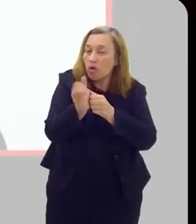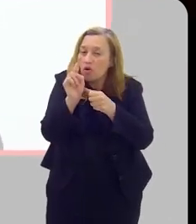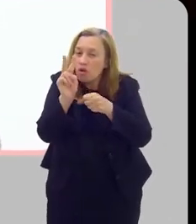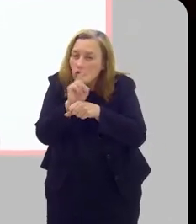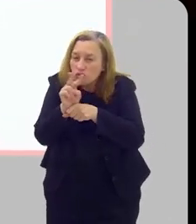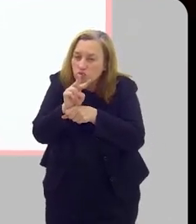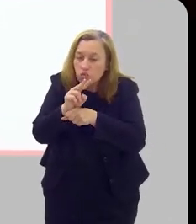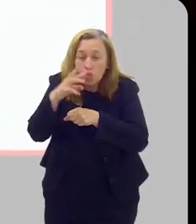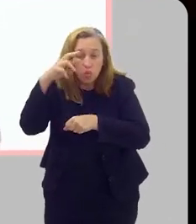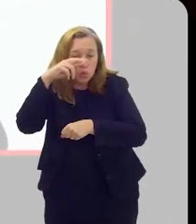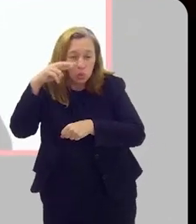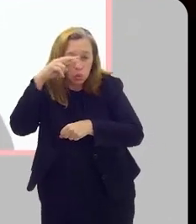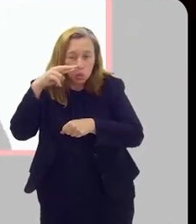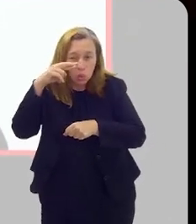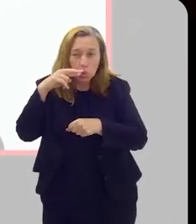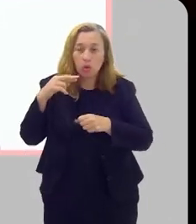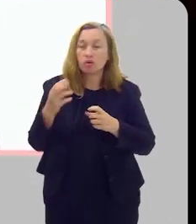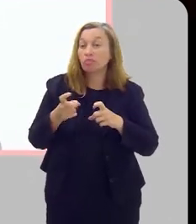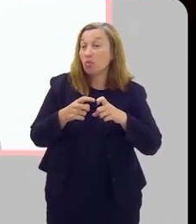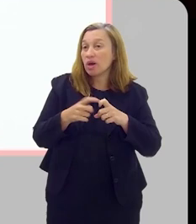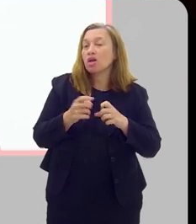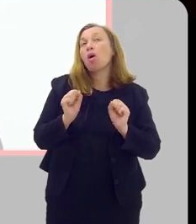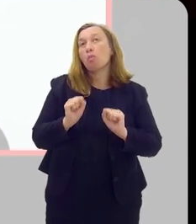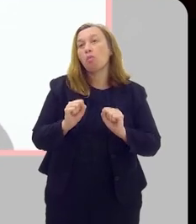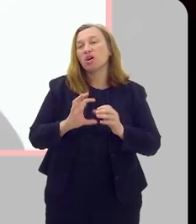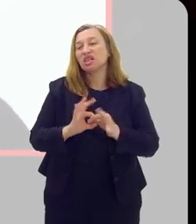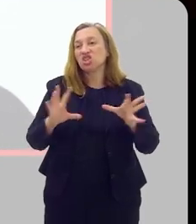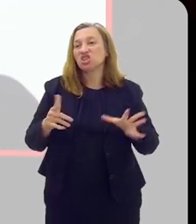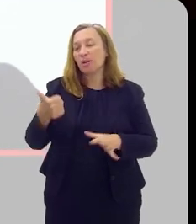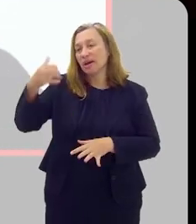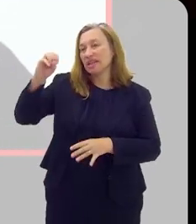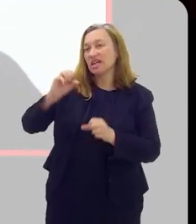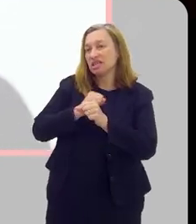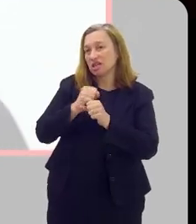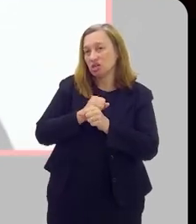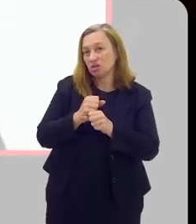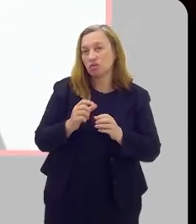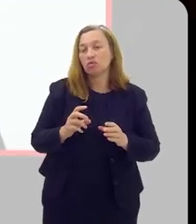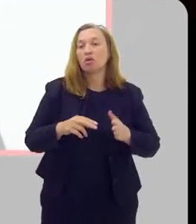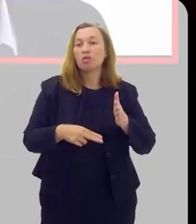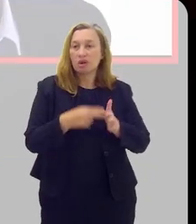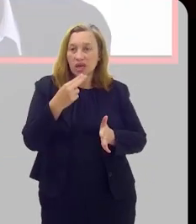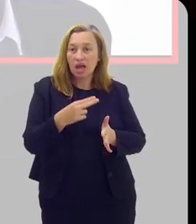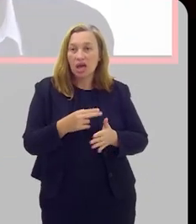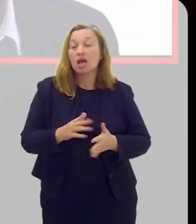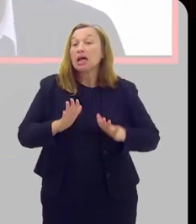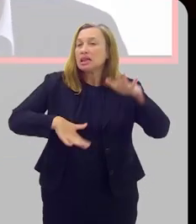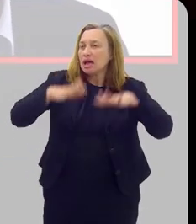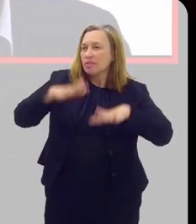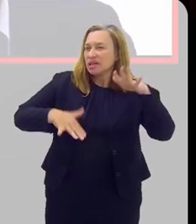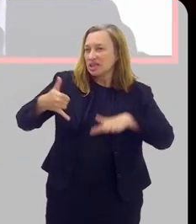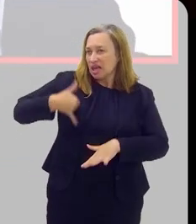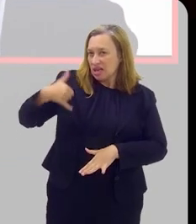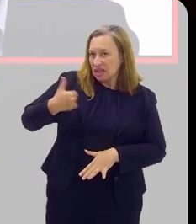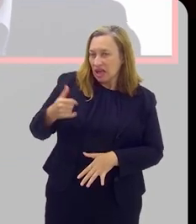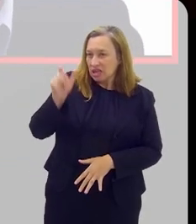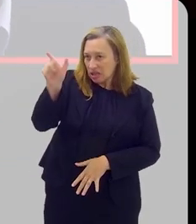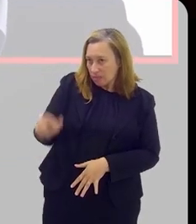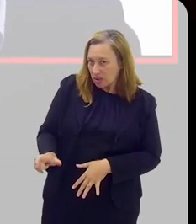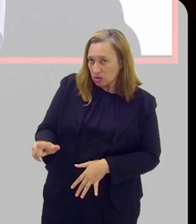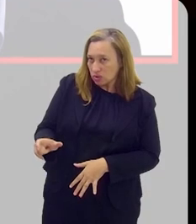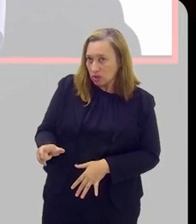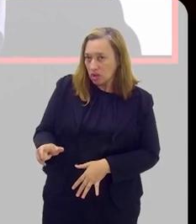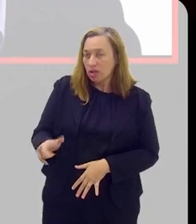fazendo a vigilância ativa com o urologista, e pode deixar pra operar daqui a 10 anos só, né? E aí dependendo até da idade do